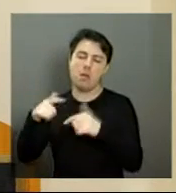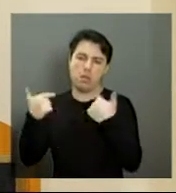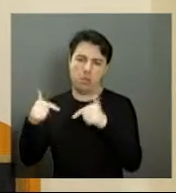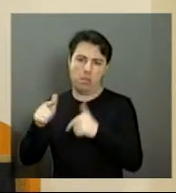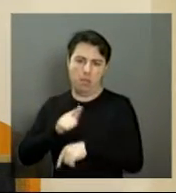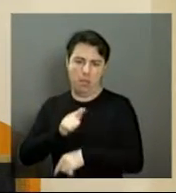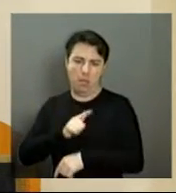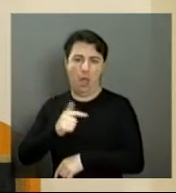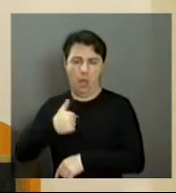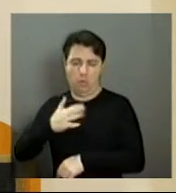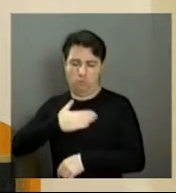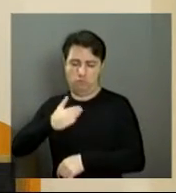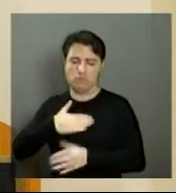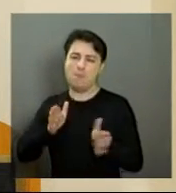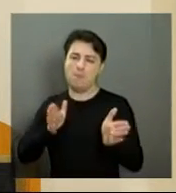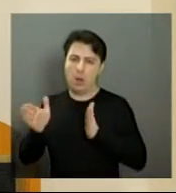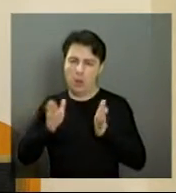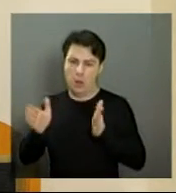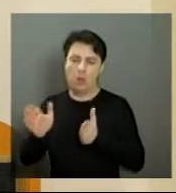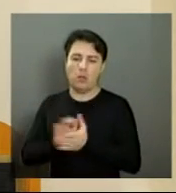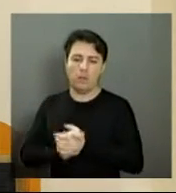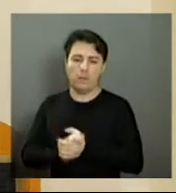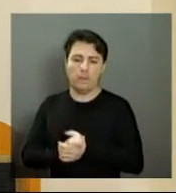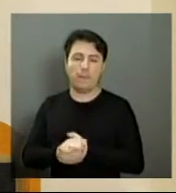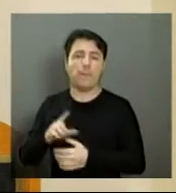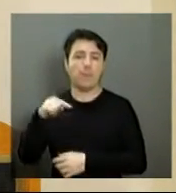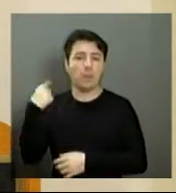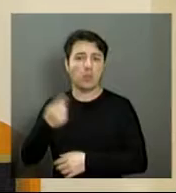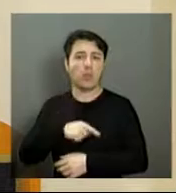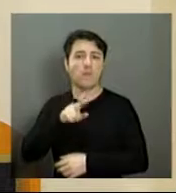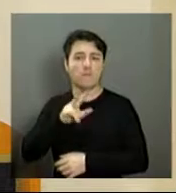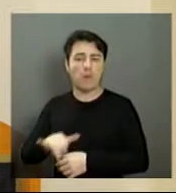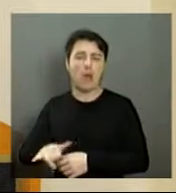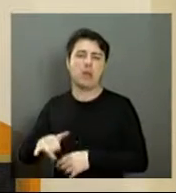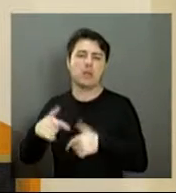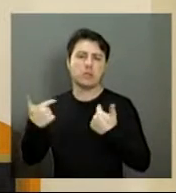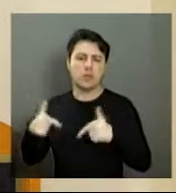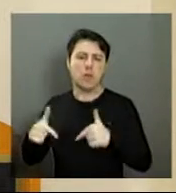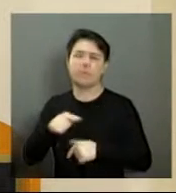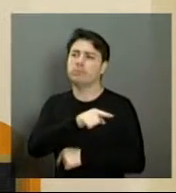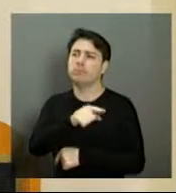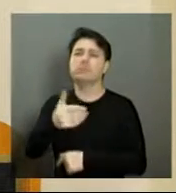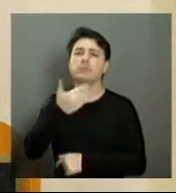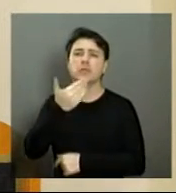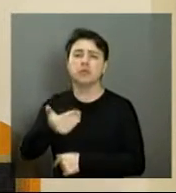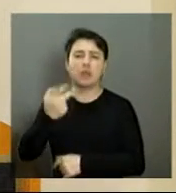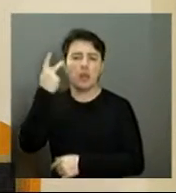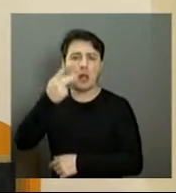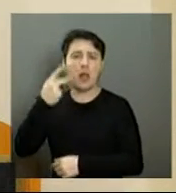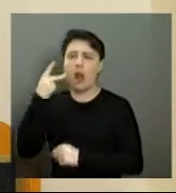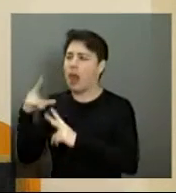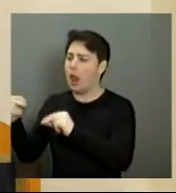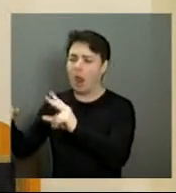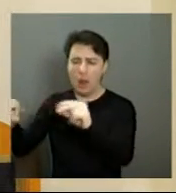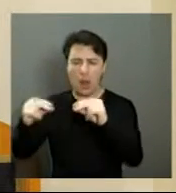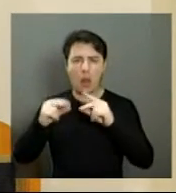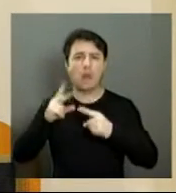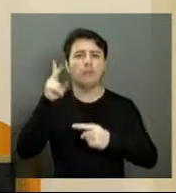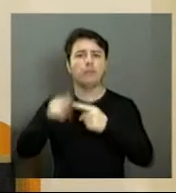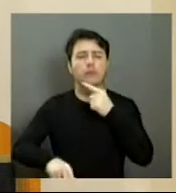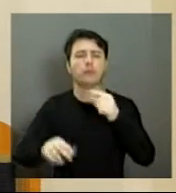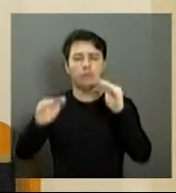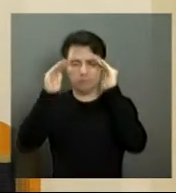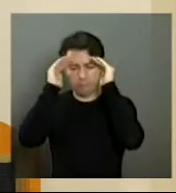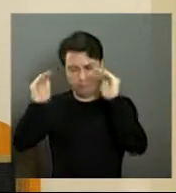desenvolvido pelo nosso gabinete, que nós vamos aprofundar cada vez mais, pedindo para que os vereadores que não estão falando, que respeitem a minha